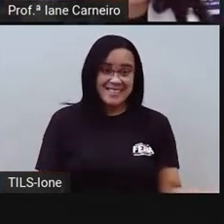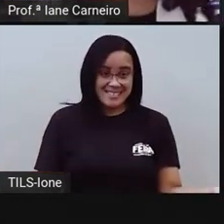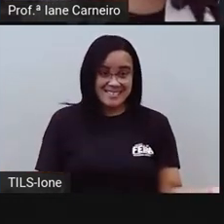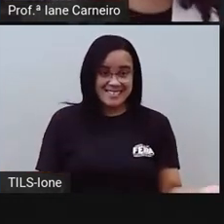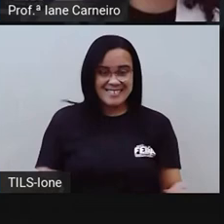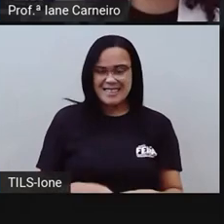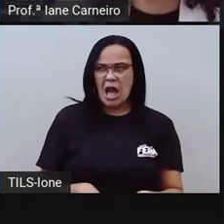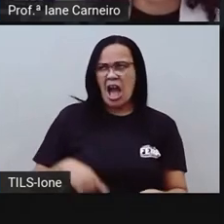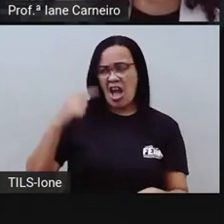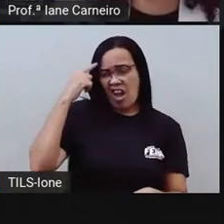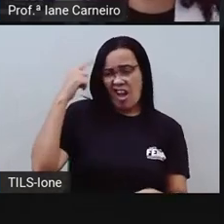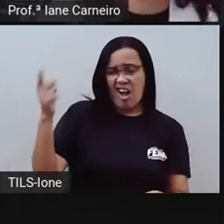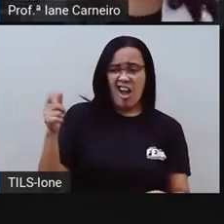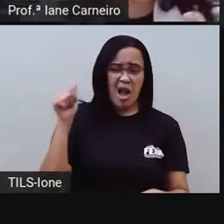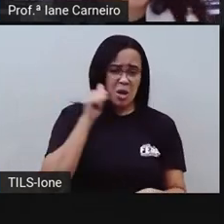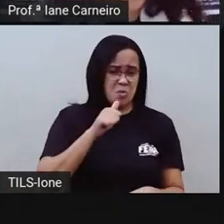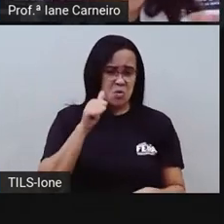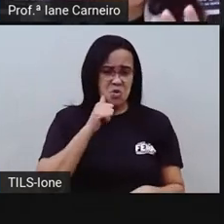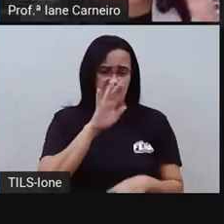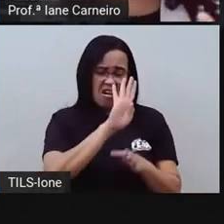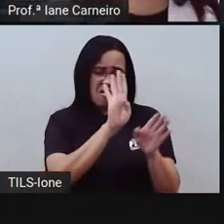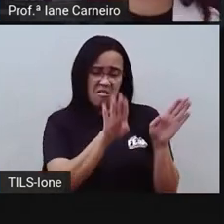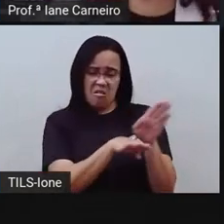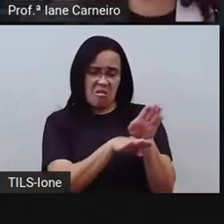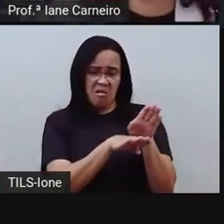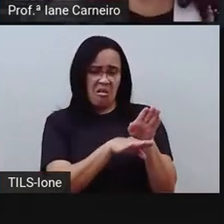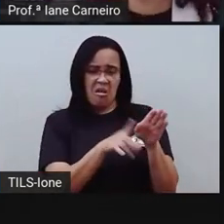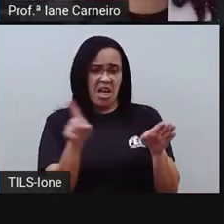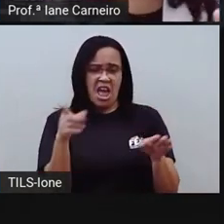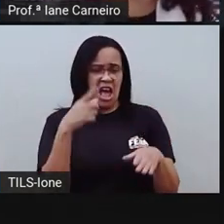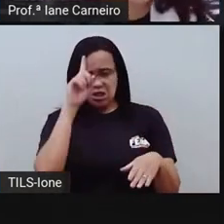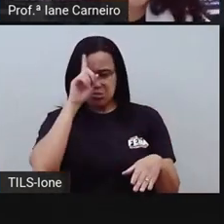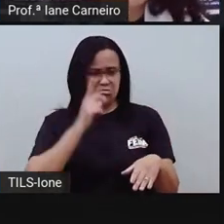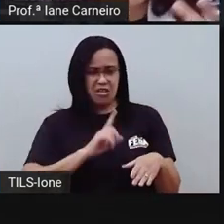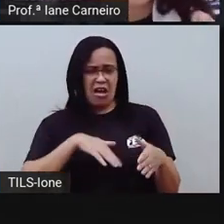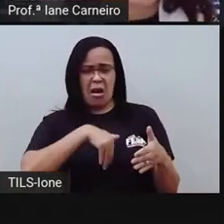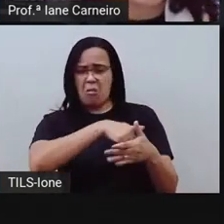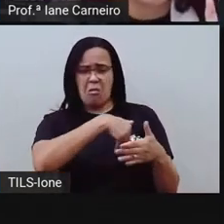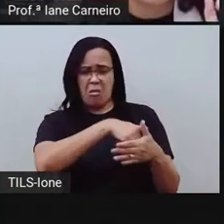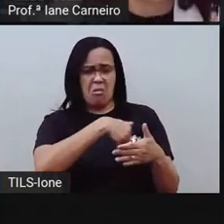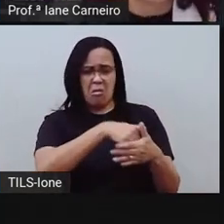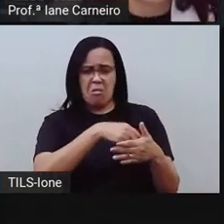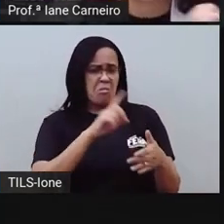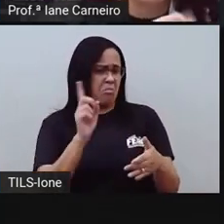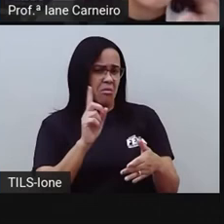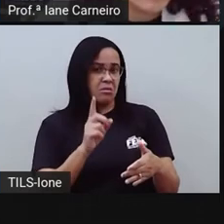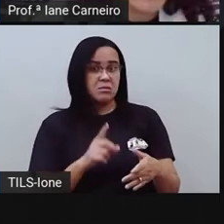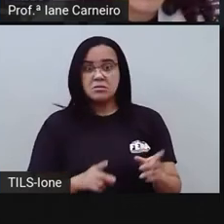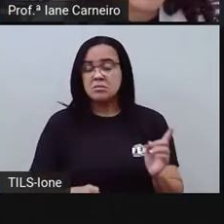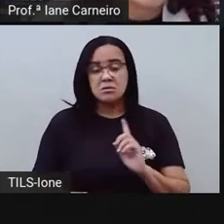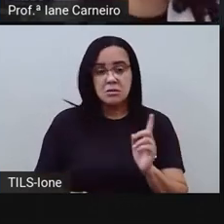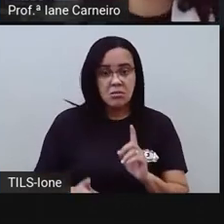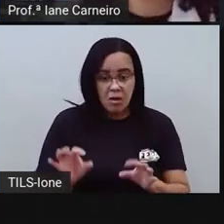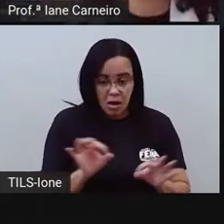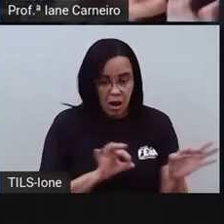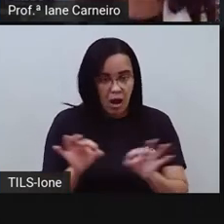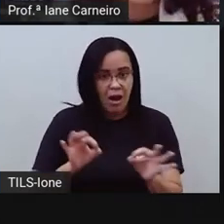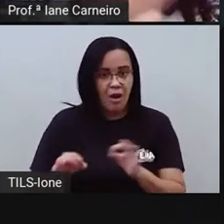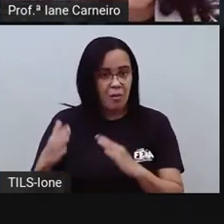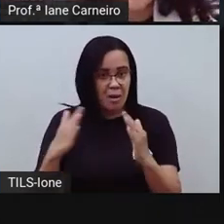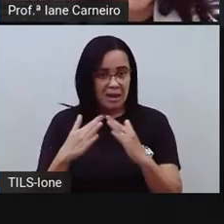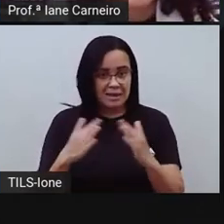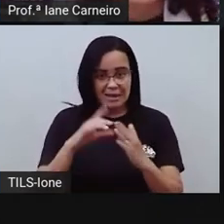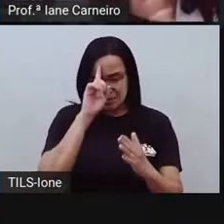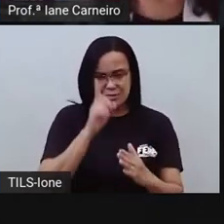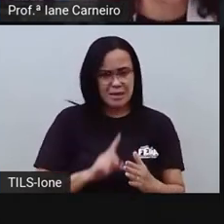menina sabe menos, né? Menina não joga futebol. Ou então é menina e não sabe arrumar a casa. Não, né? São coisas que